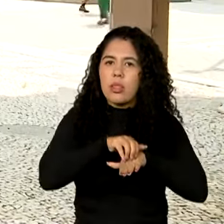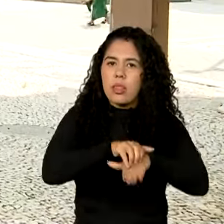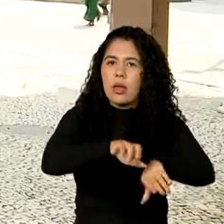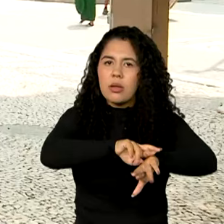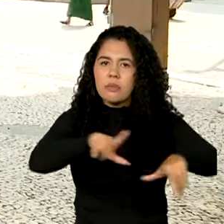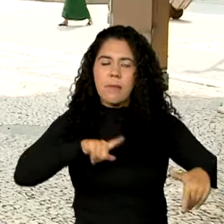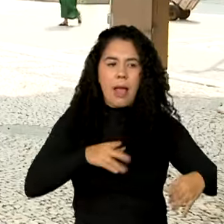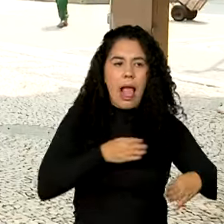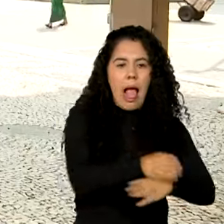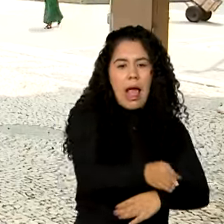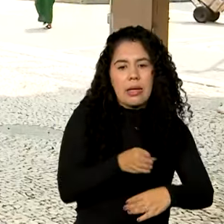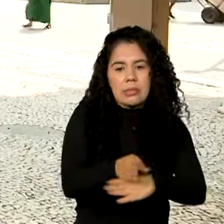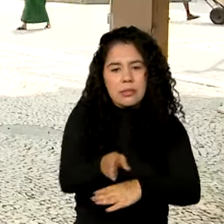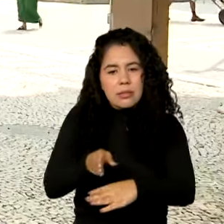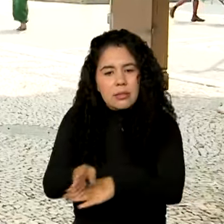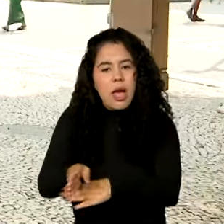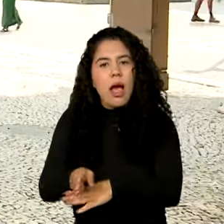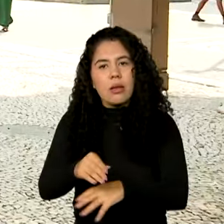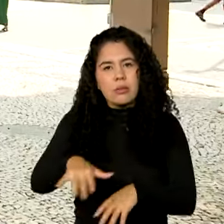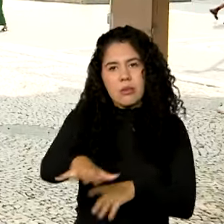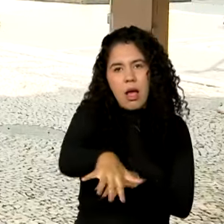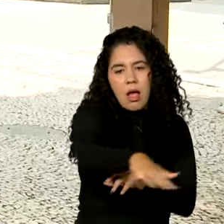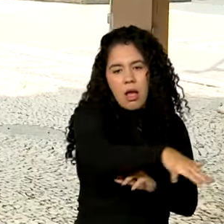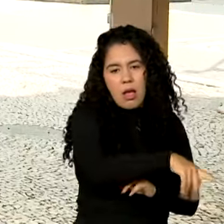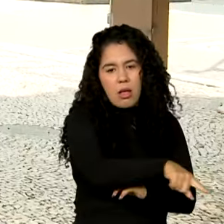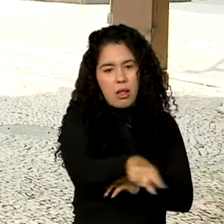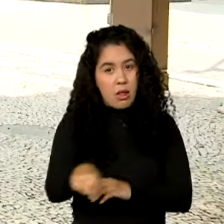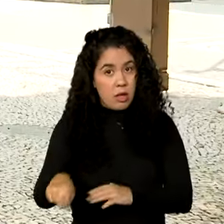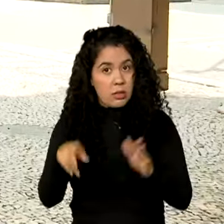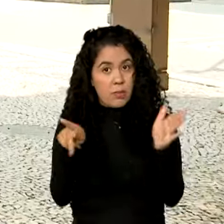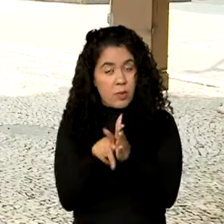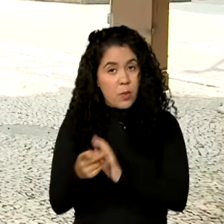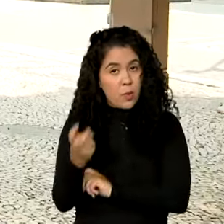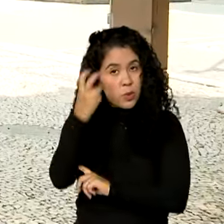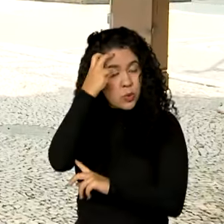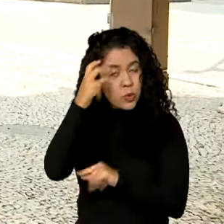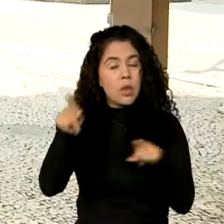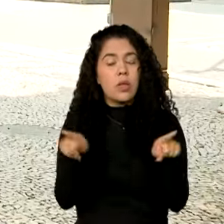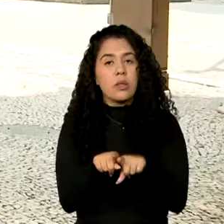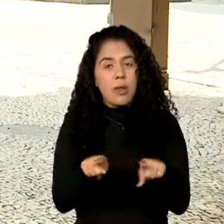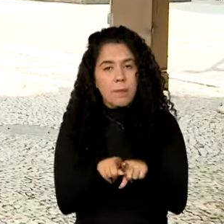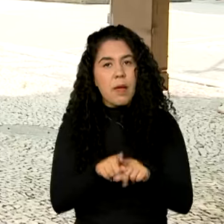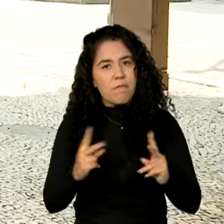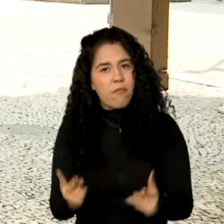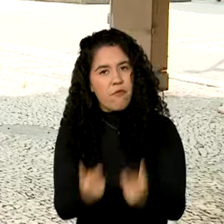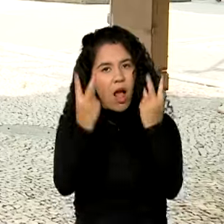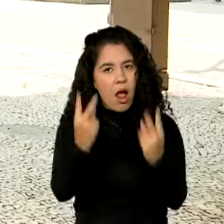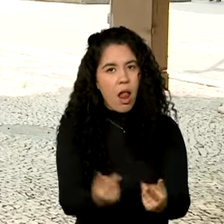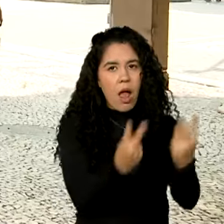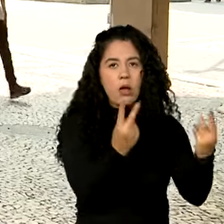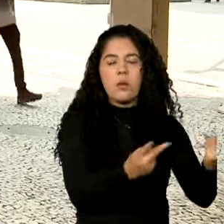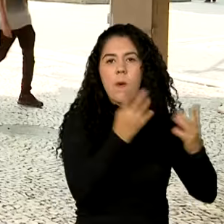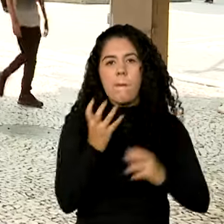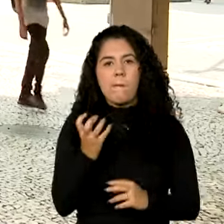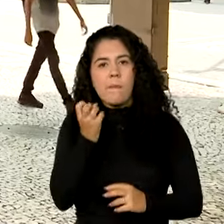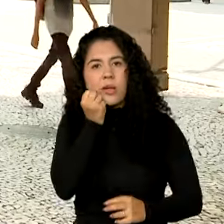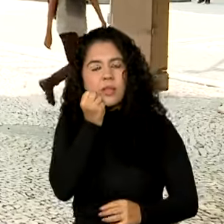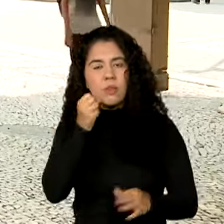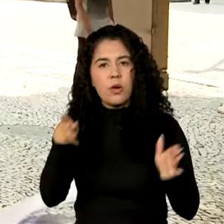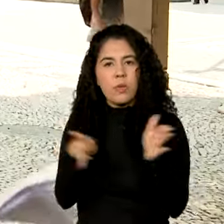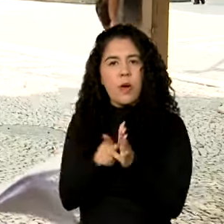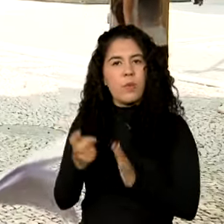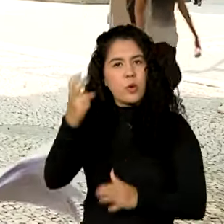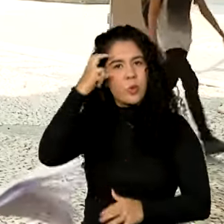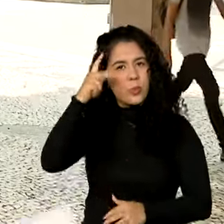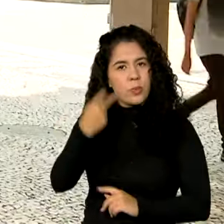acesso das pessoas até essas instituições culturais para aumentar a valorização do patrimônio cultural